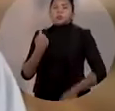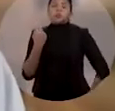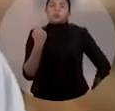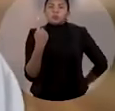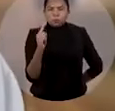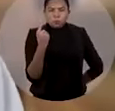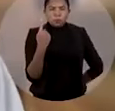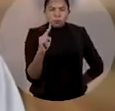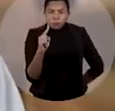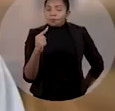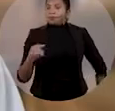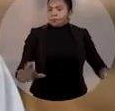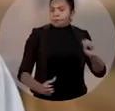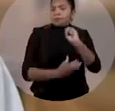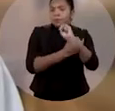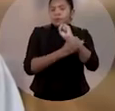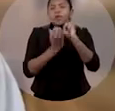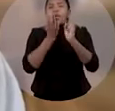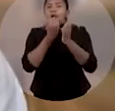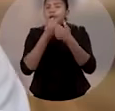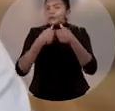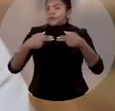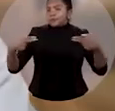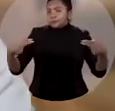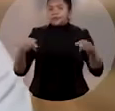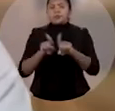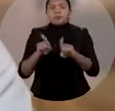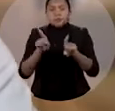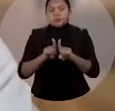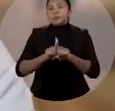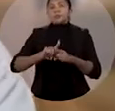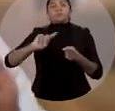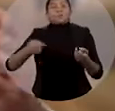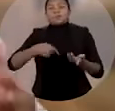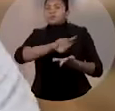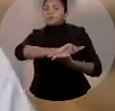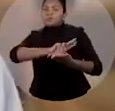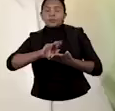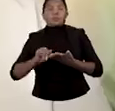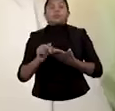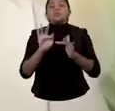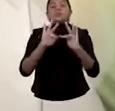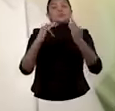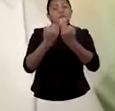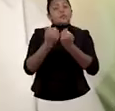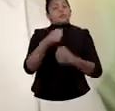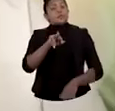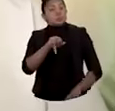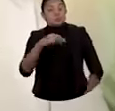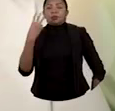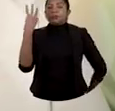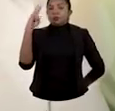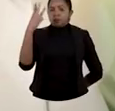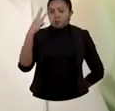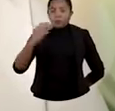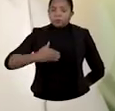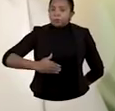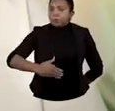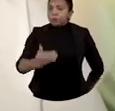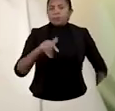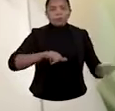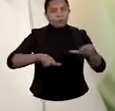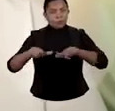real. Isso garante a alimentação de milhares de irmãos e parentes. Para continuar esse trabalho, dando